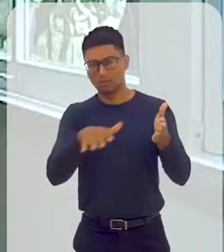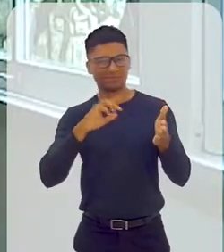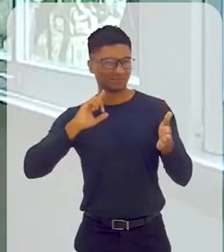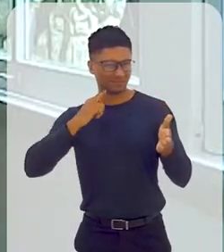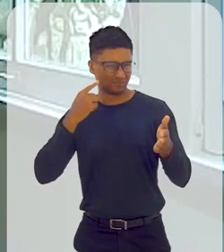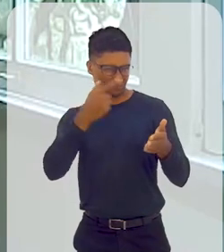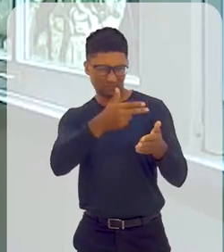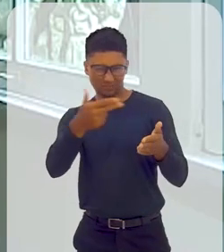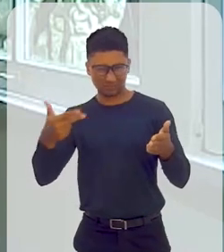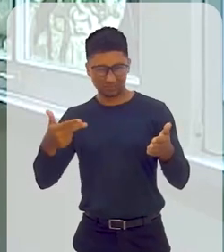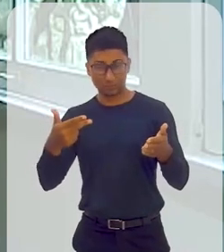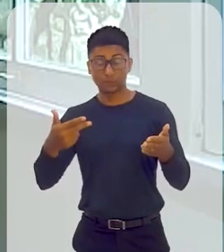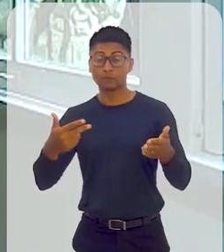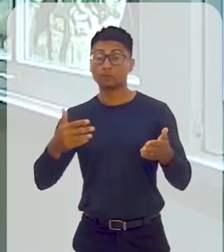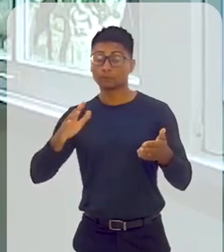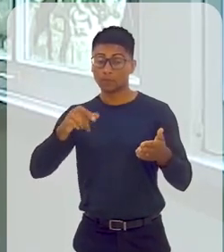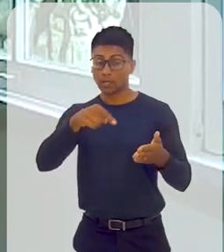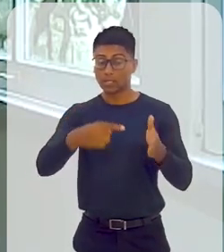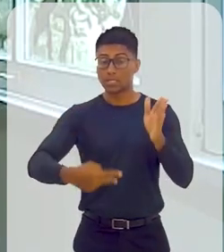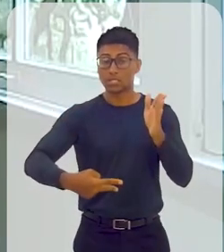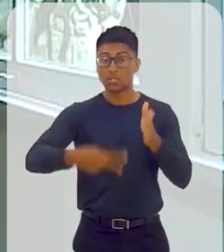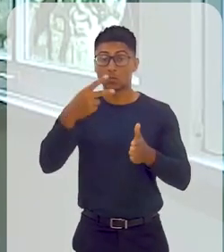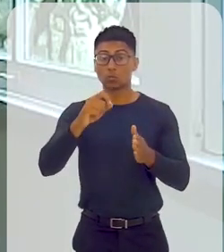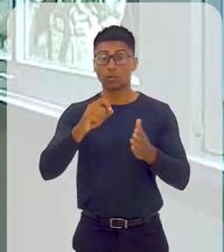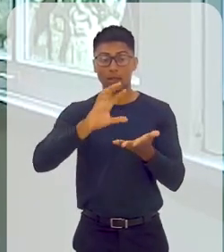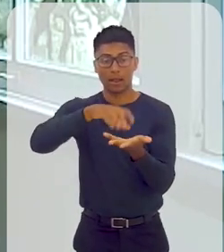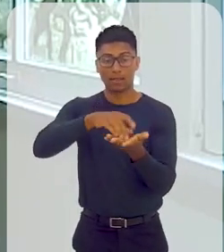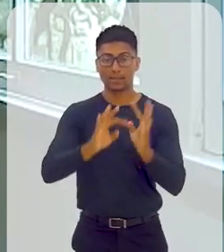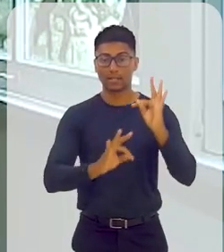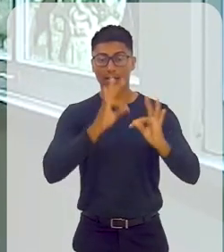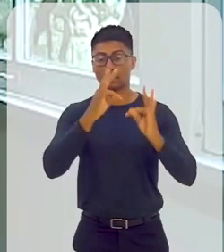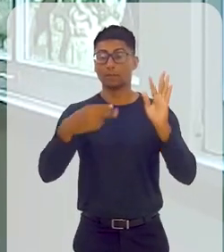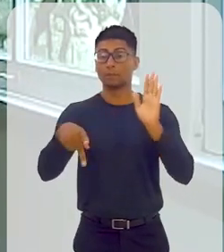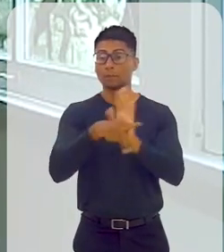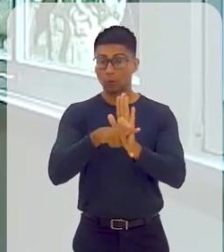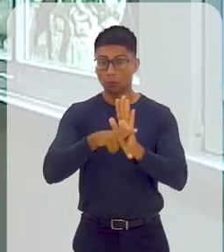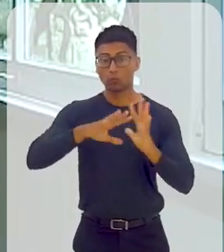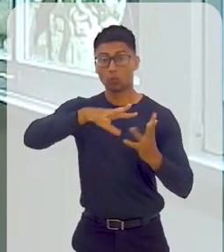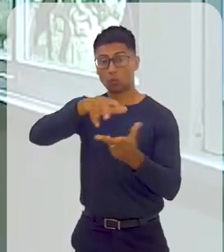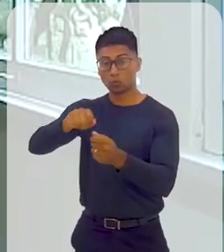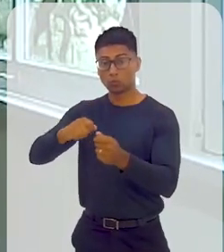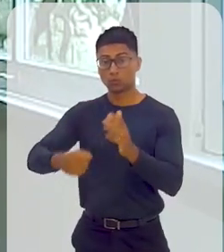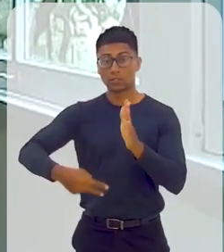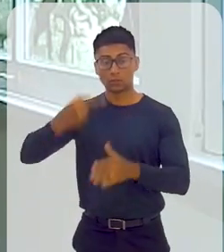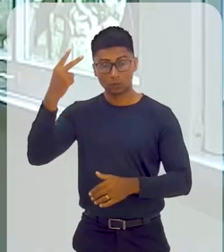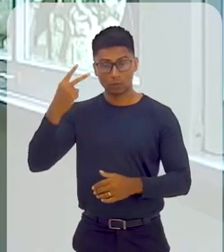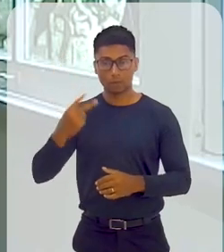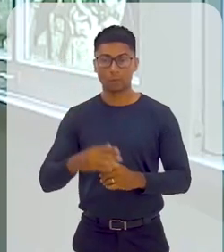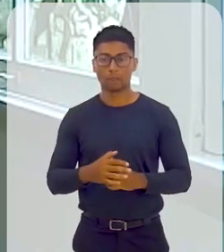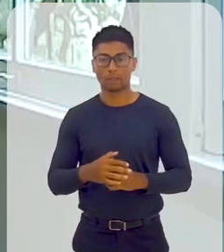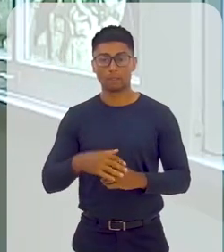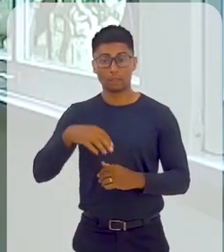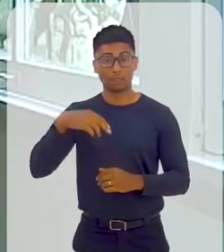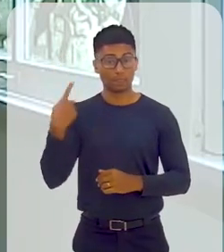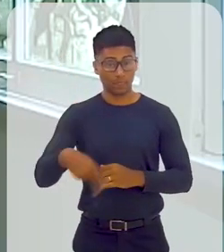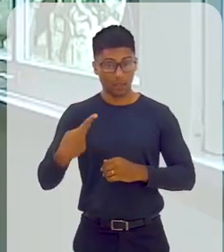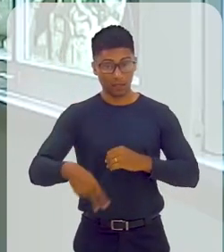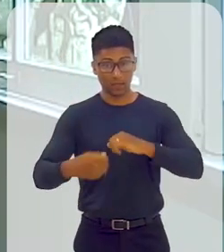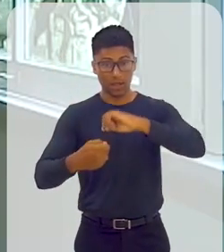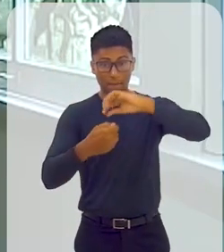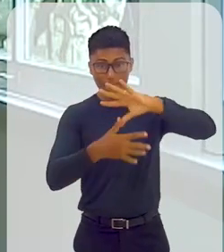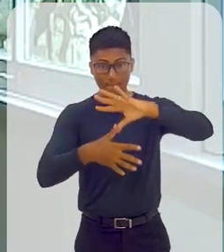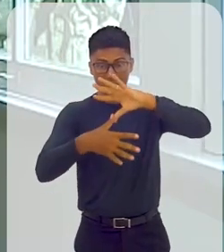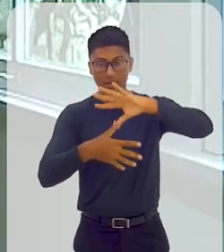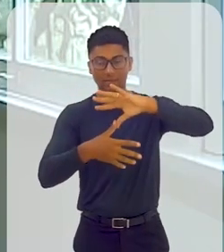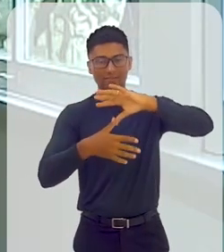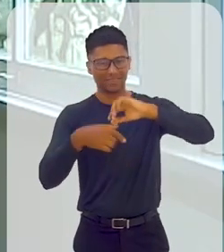esgoto. Foi, portanto, a segunda estação de tratamento da América, da América não, do mundo. Das Américas foi